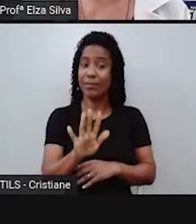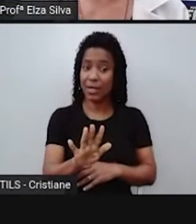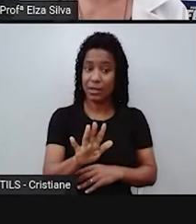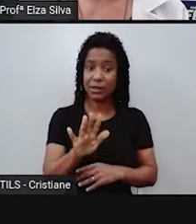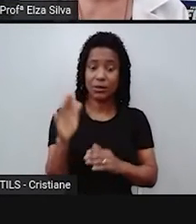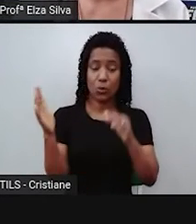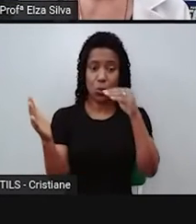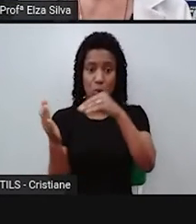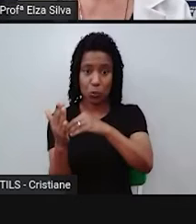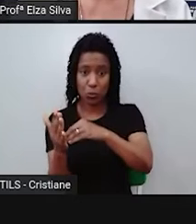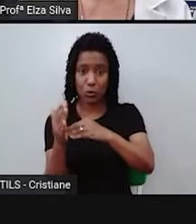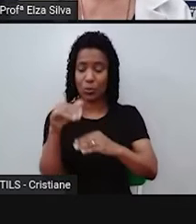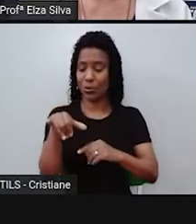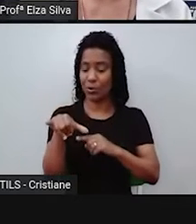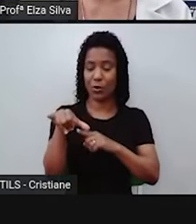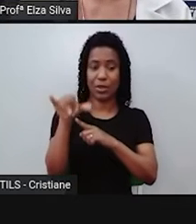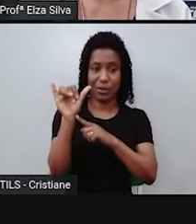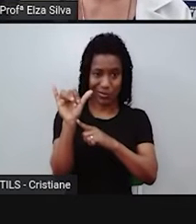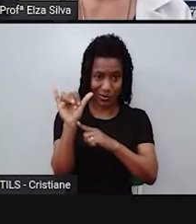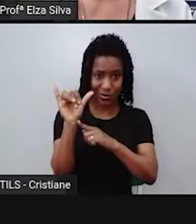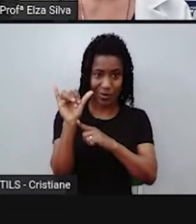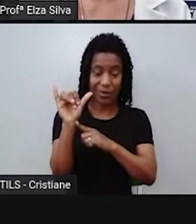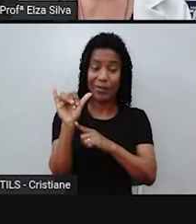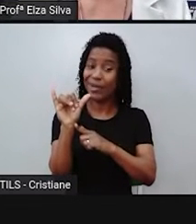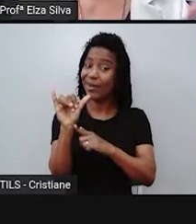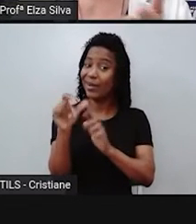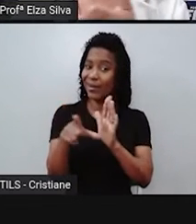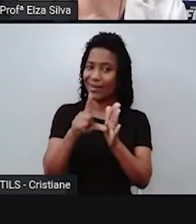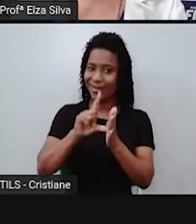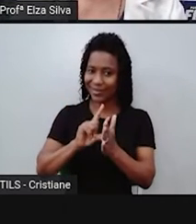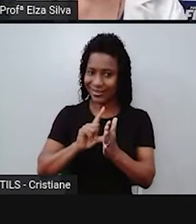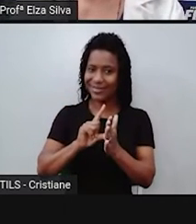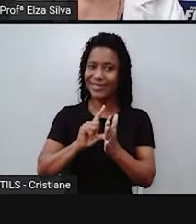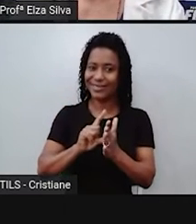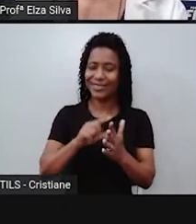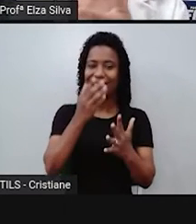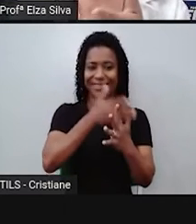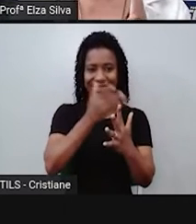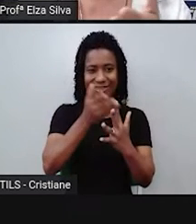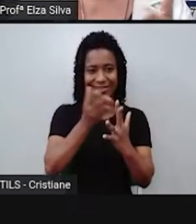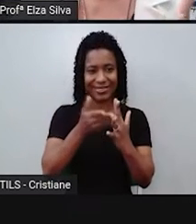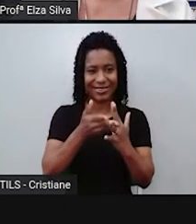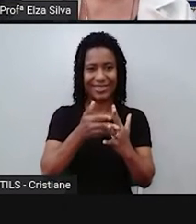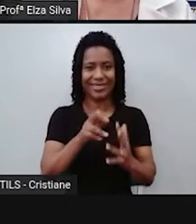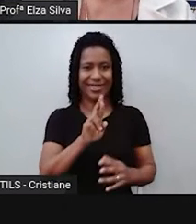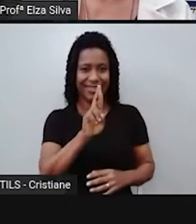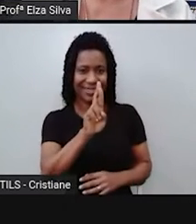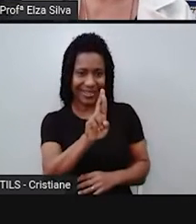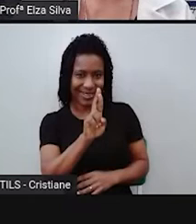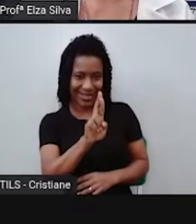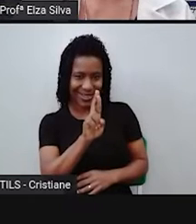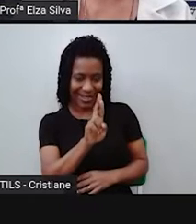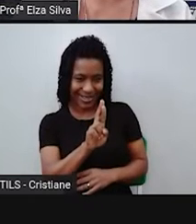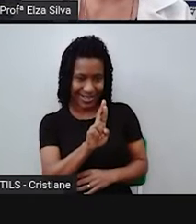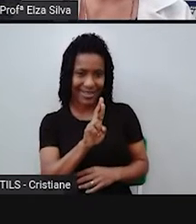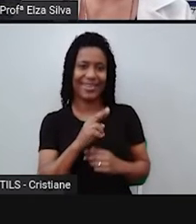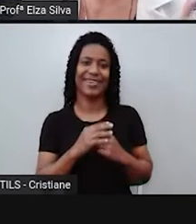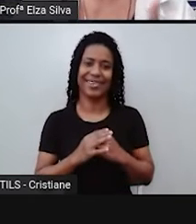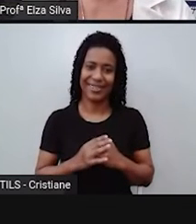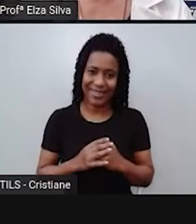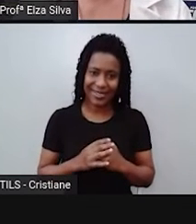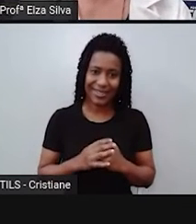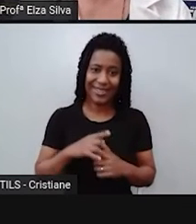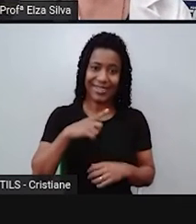consoante. Neste caso, nós tiraremos o y, substituiremos pela letra i